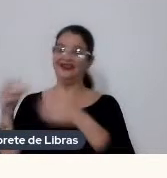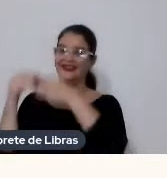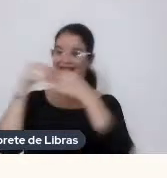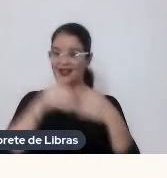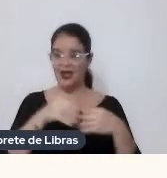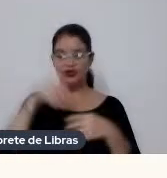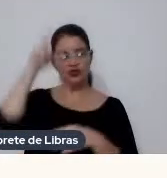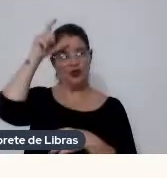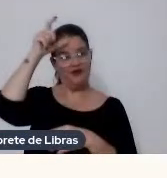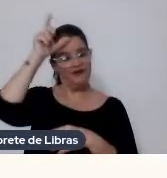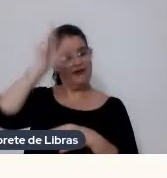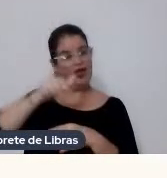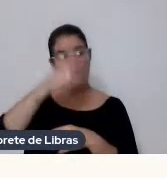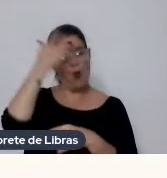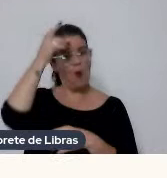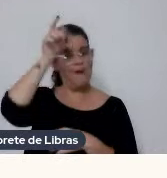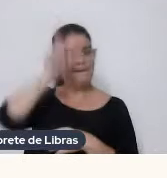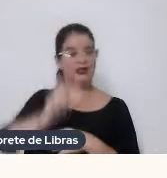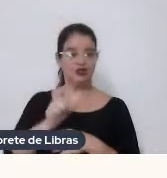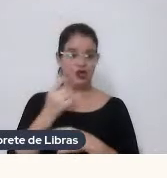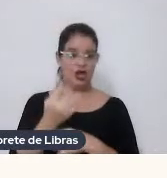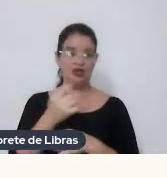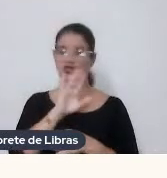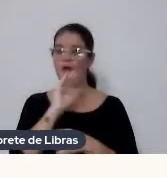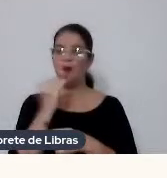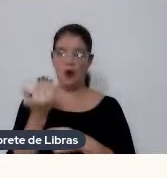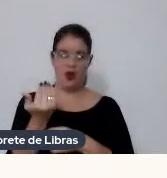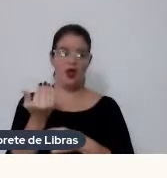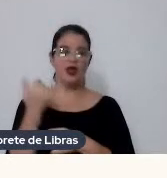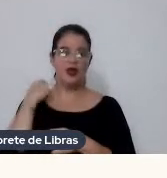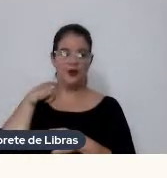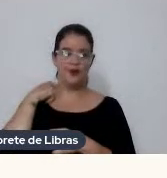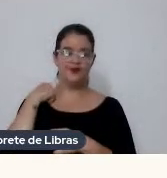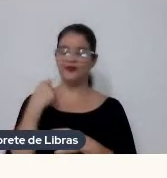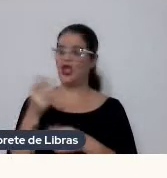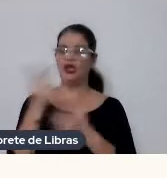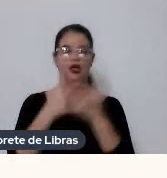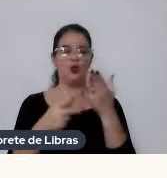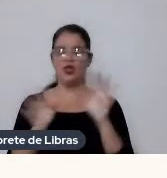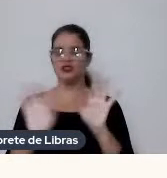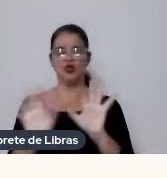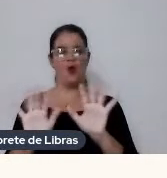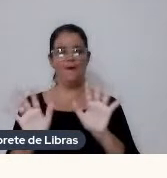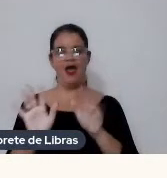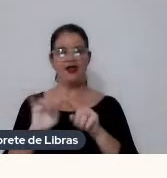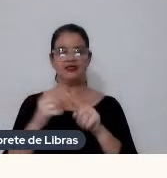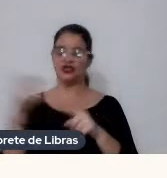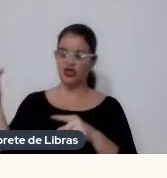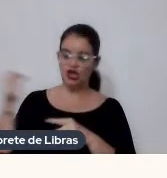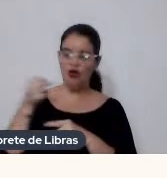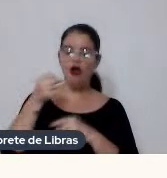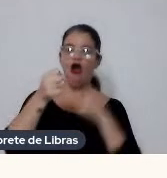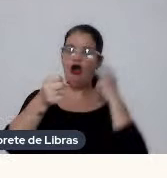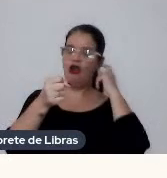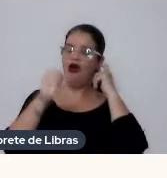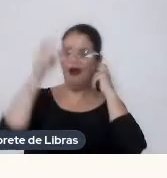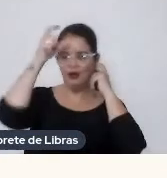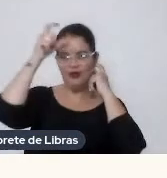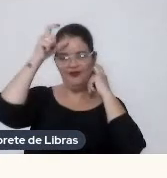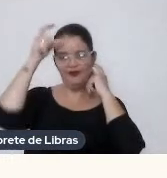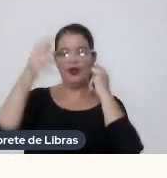Afinal é uma Personagem Que morreu Né Que ele não desenhou mais E a gente coloca Ela ali No inferno